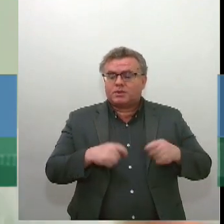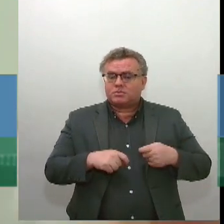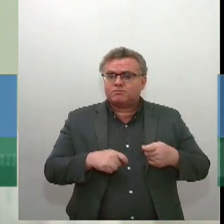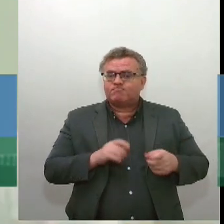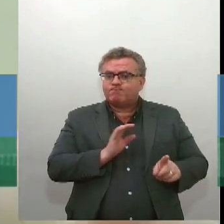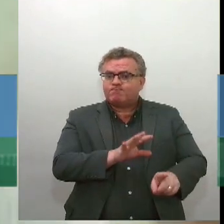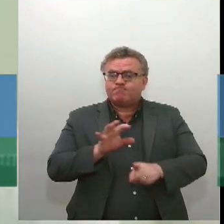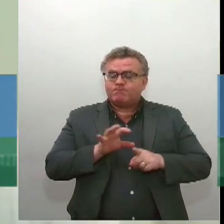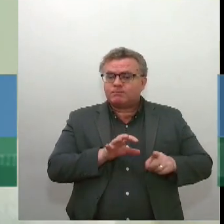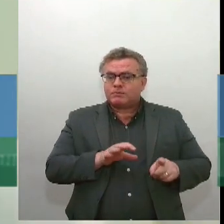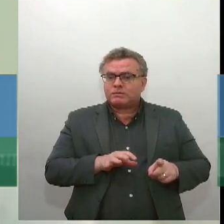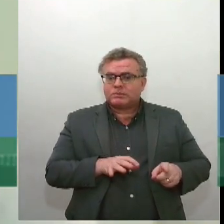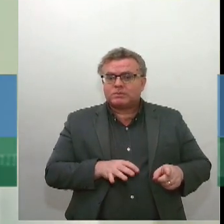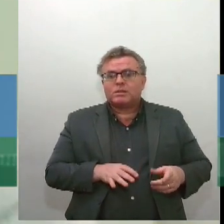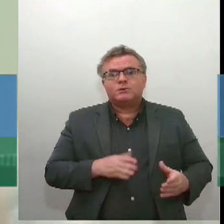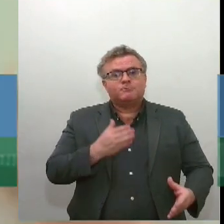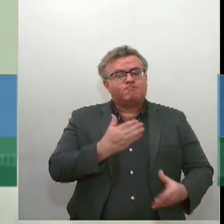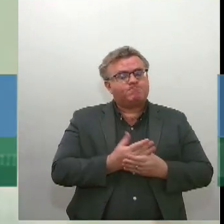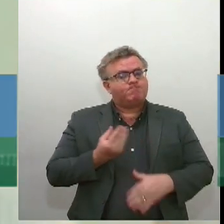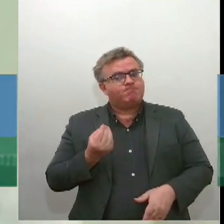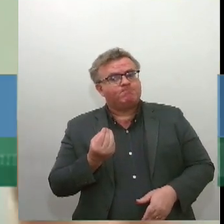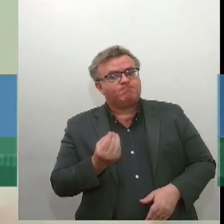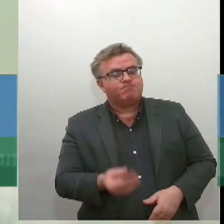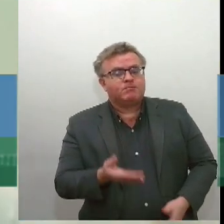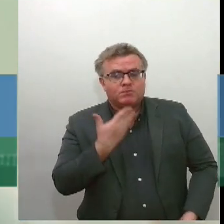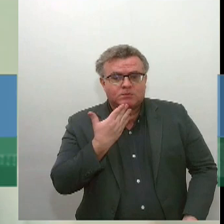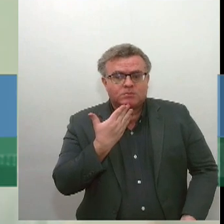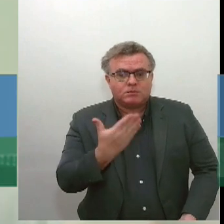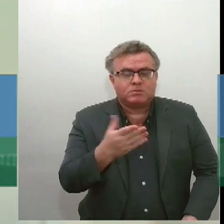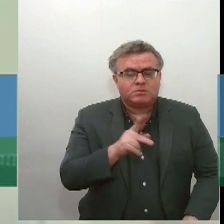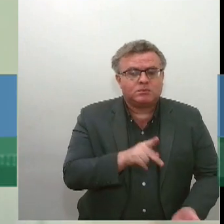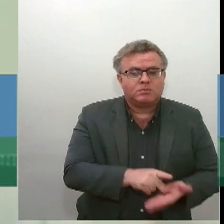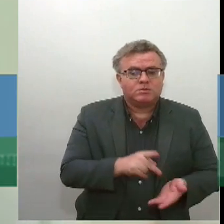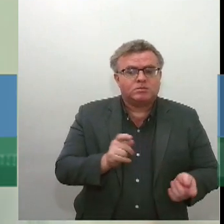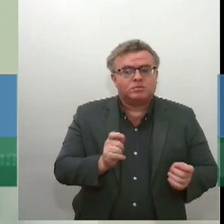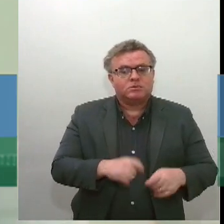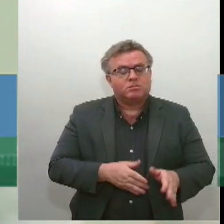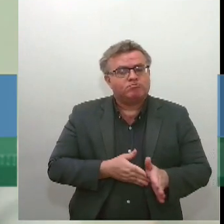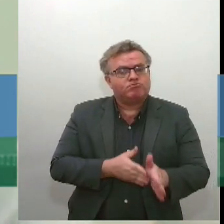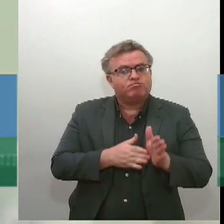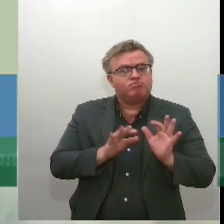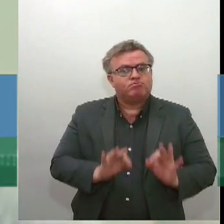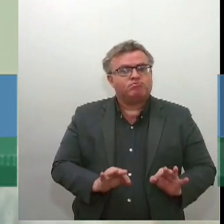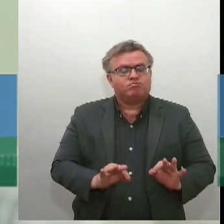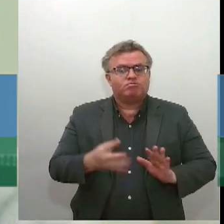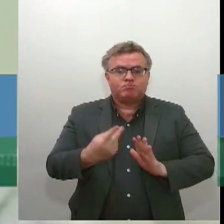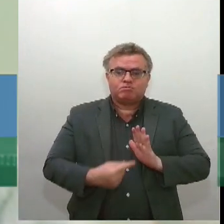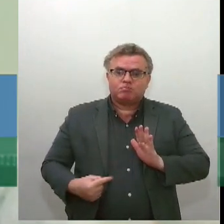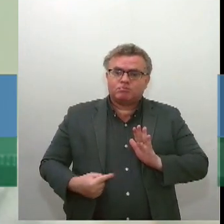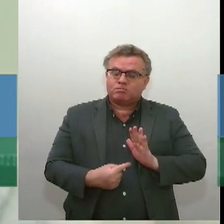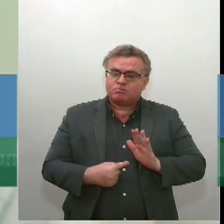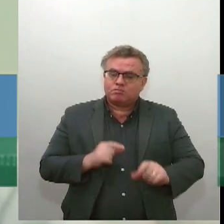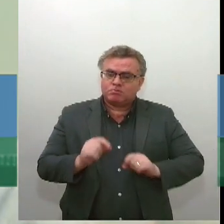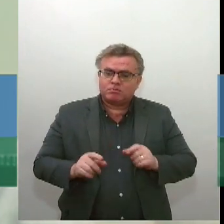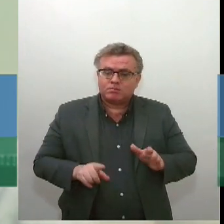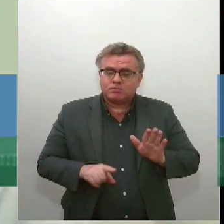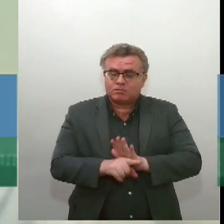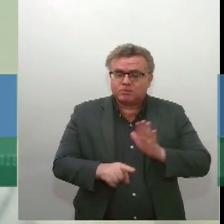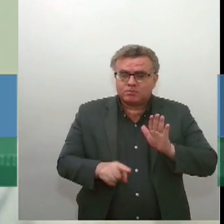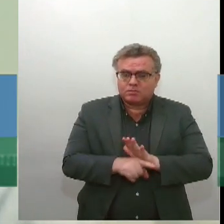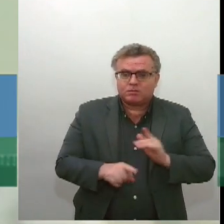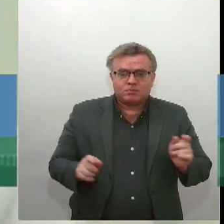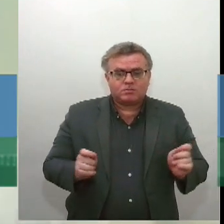questiona um ato do presidente da Câmara para dar andamento em um projeto, vai ser questionado no Supremo, aí um ministro